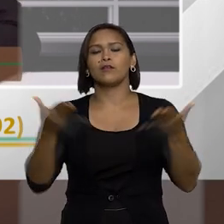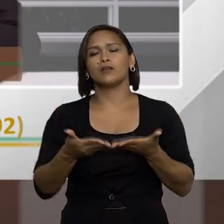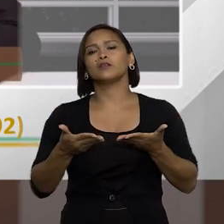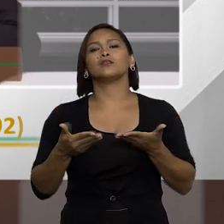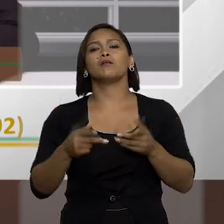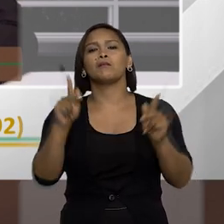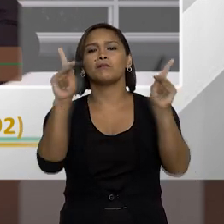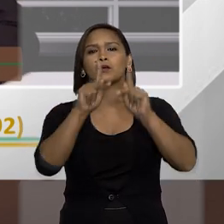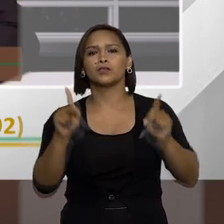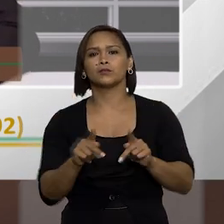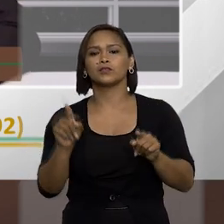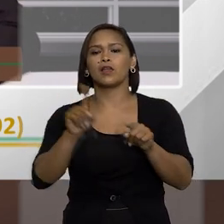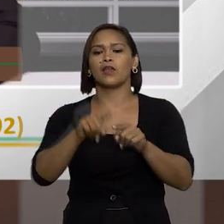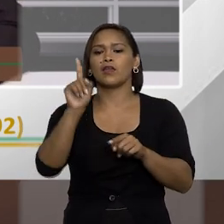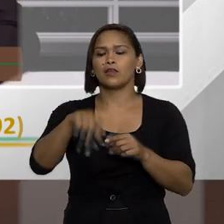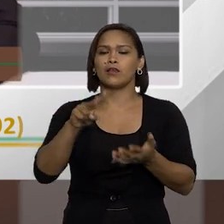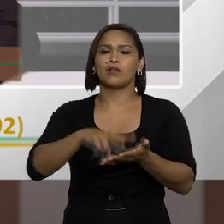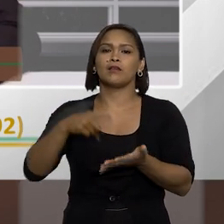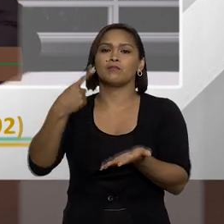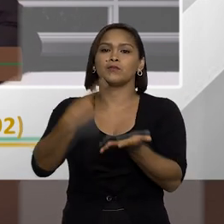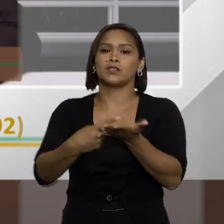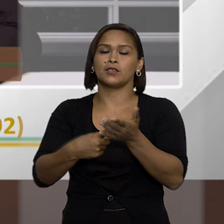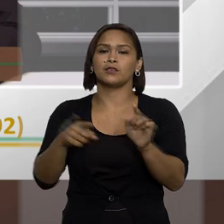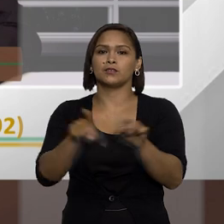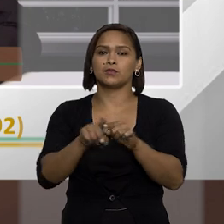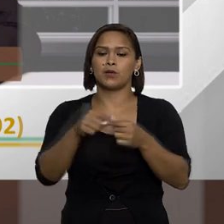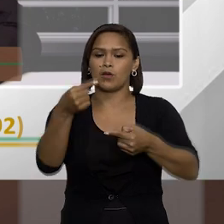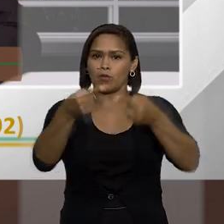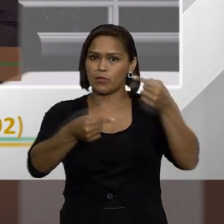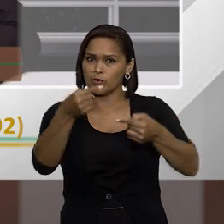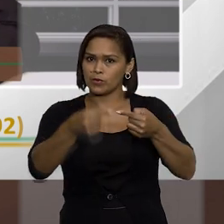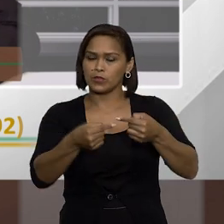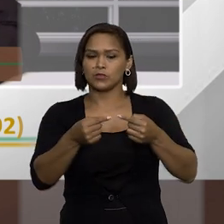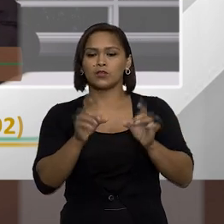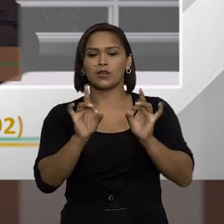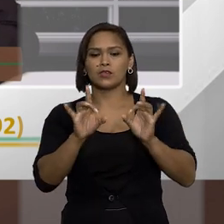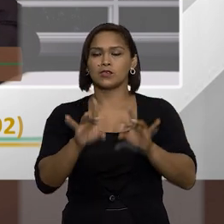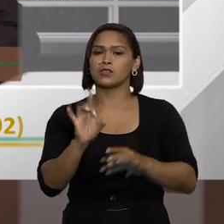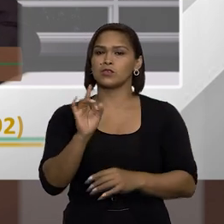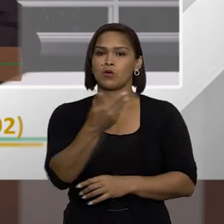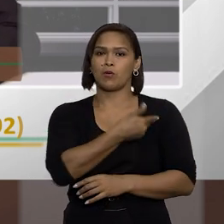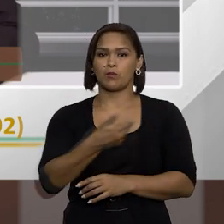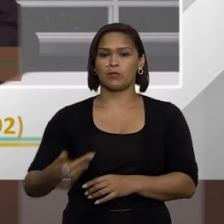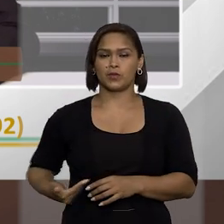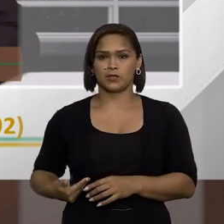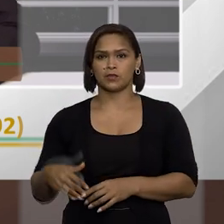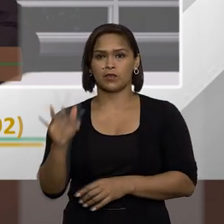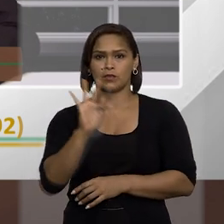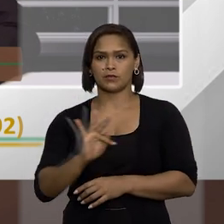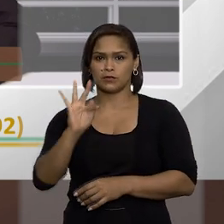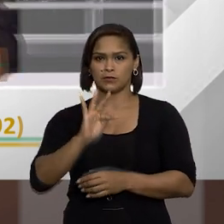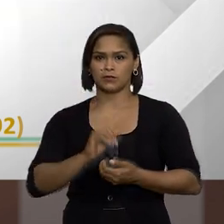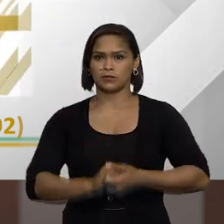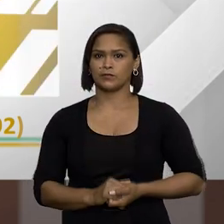no momento, a mais pacificada seria essa, que é aplicável também a agentes políticos, a exceção seria o presidente da República.